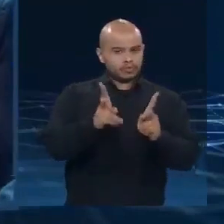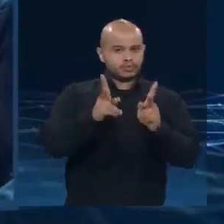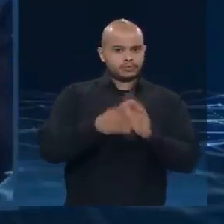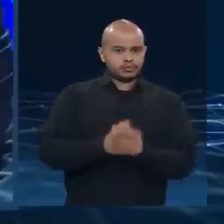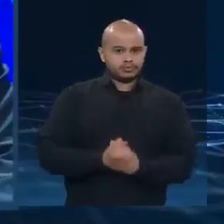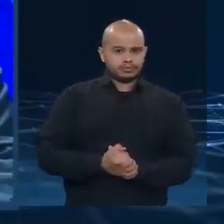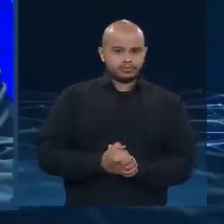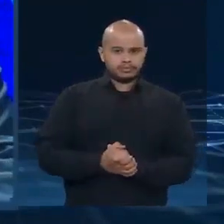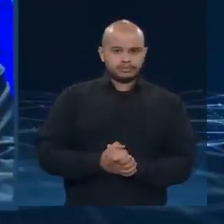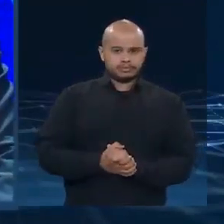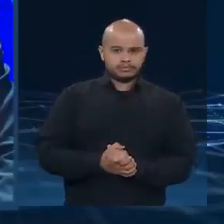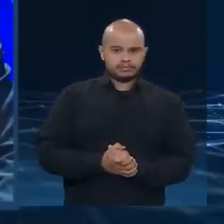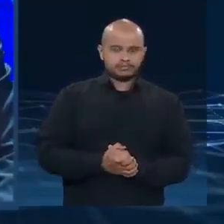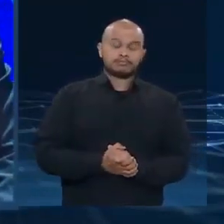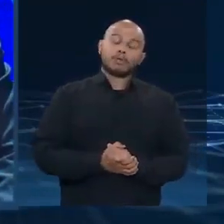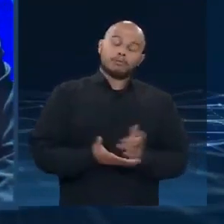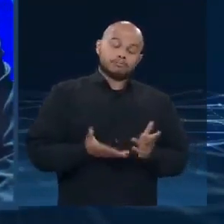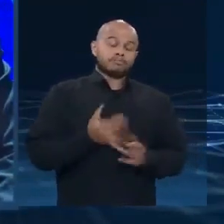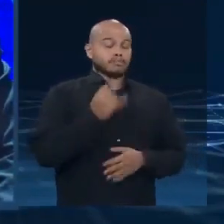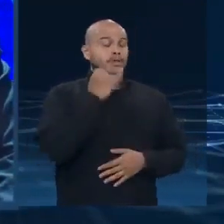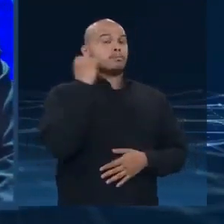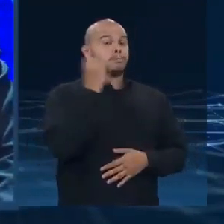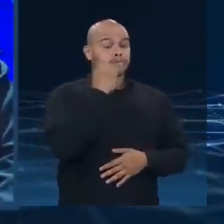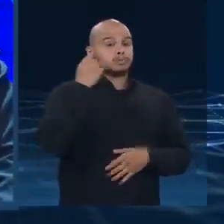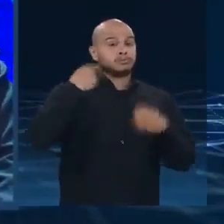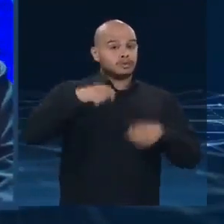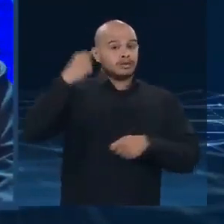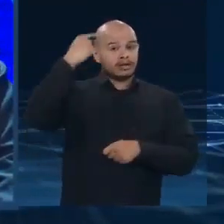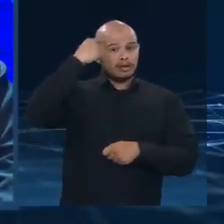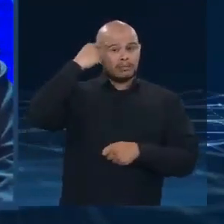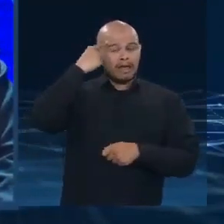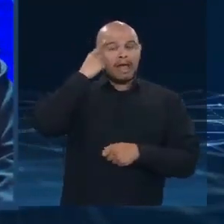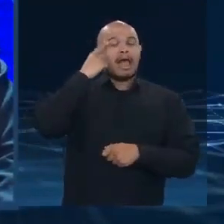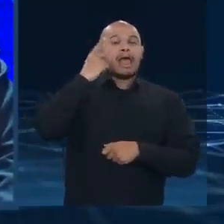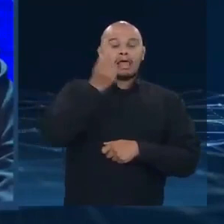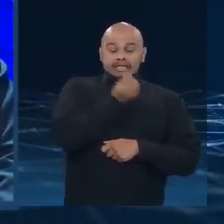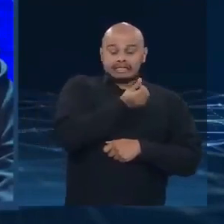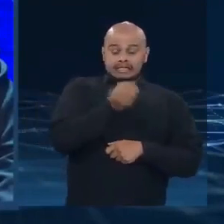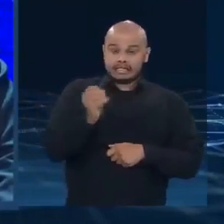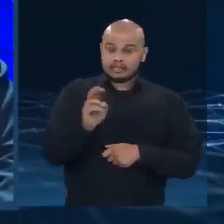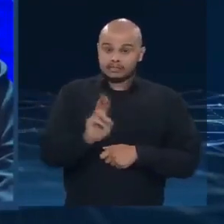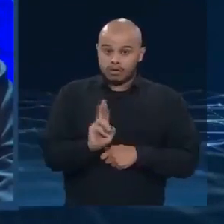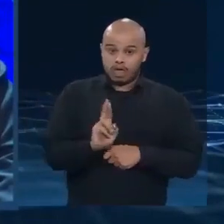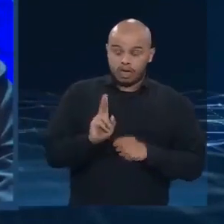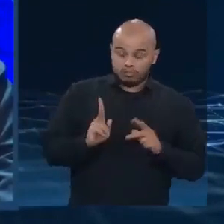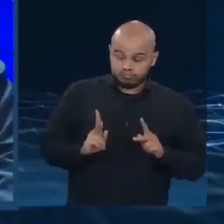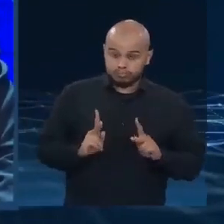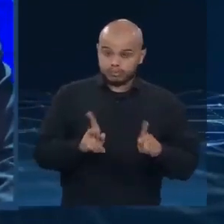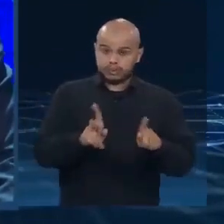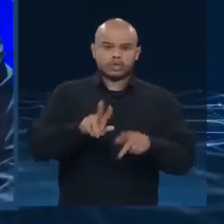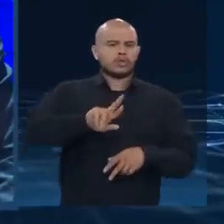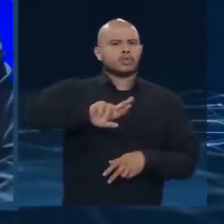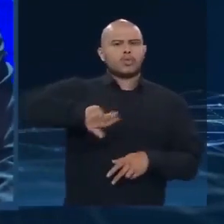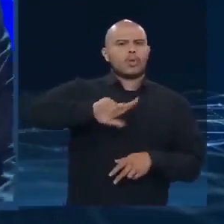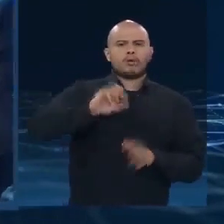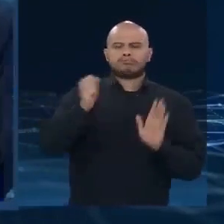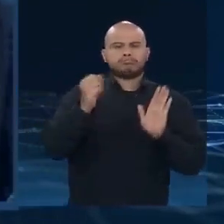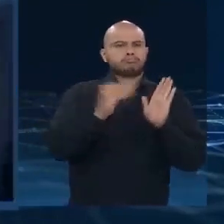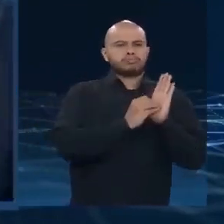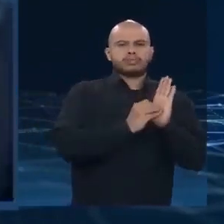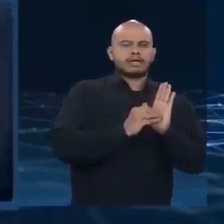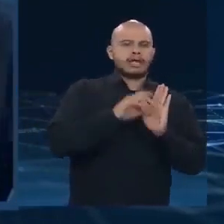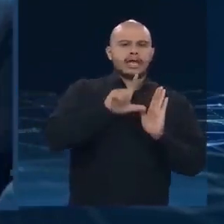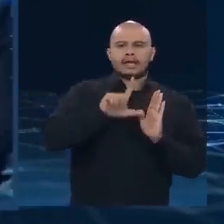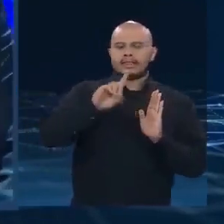Bom, é importante lembrar que a manutenção dos R$ não está na LDO que foi mandada